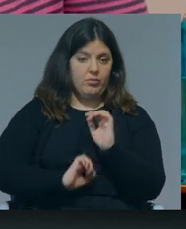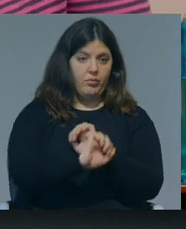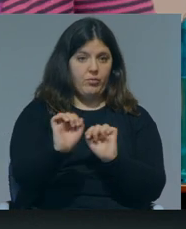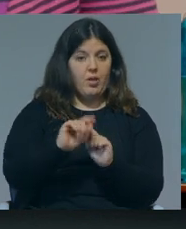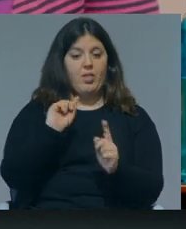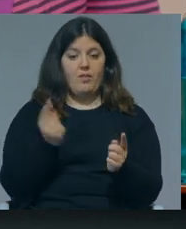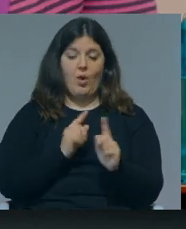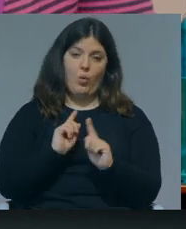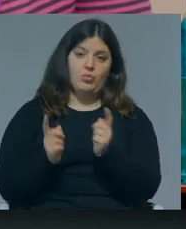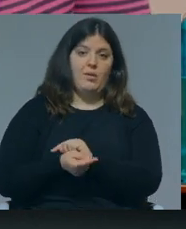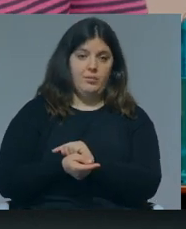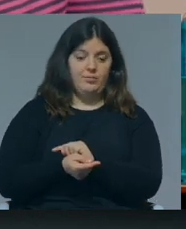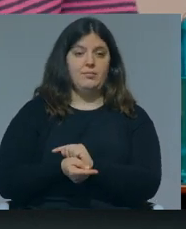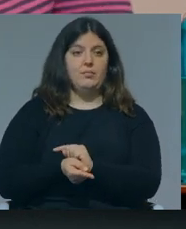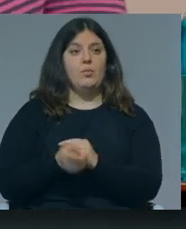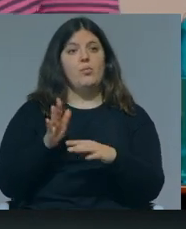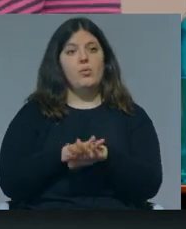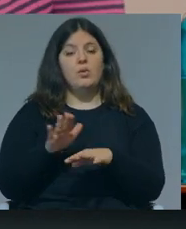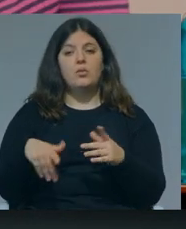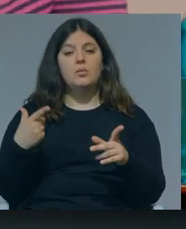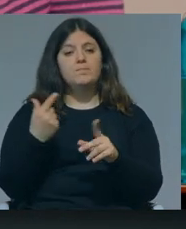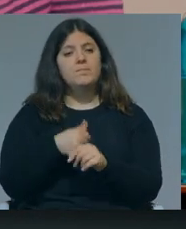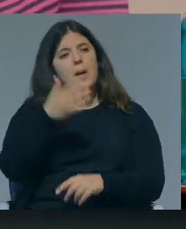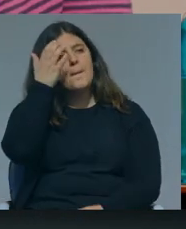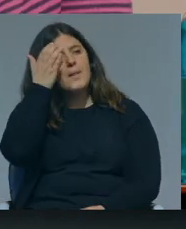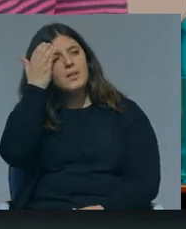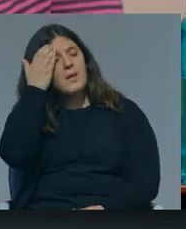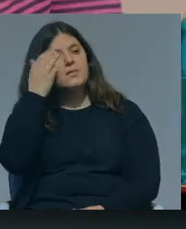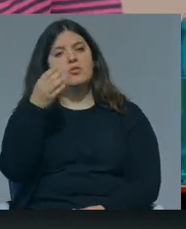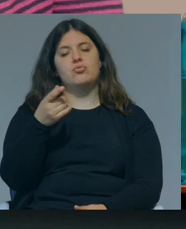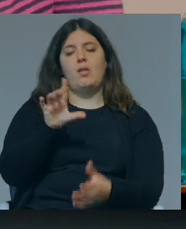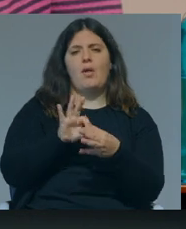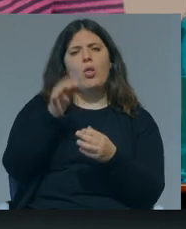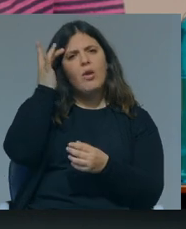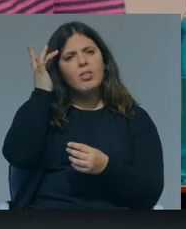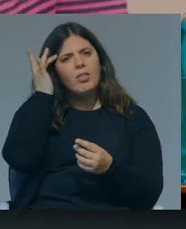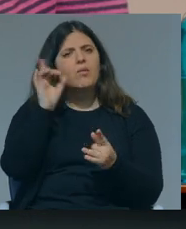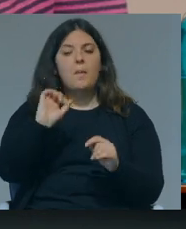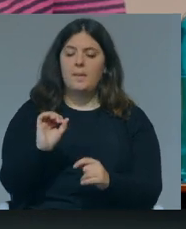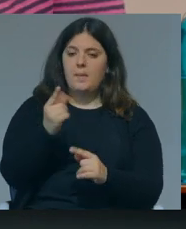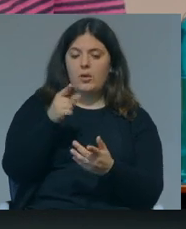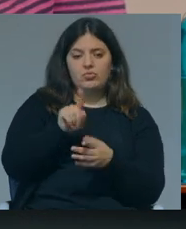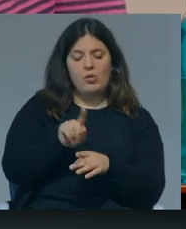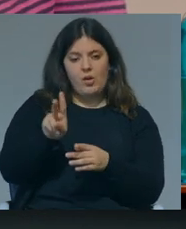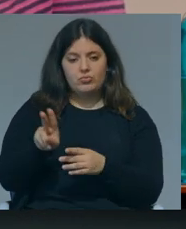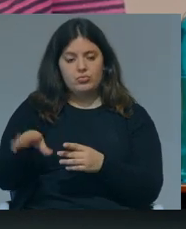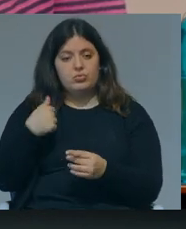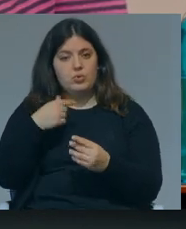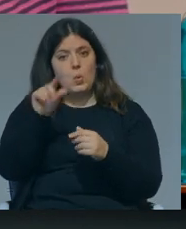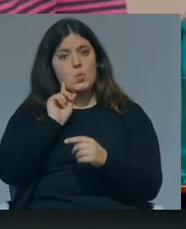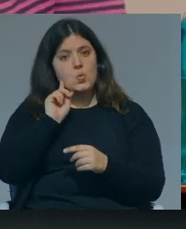nós sabemos acerca da aquisição de competências cognitivas é que os primeiros anos são absolutamente